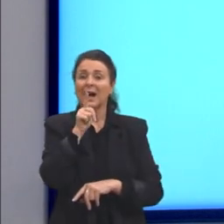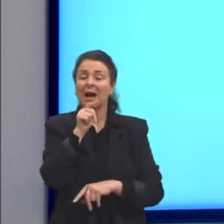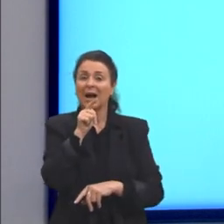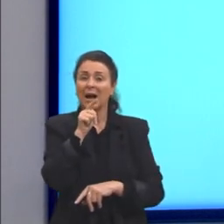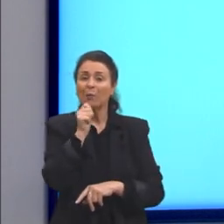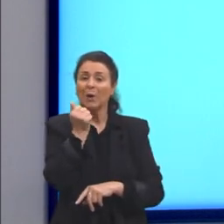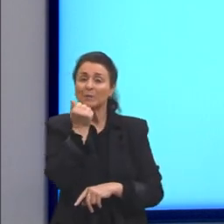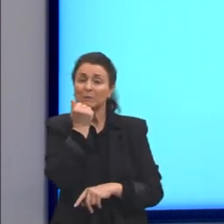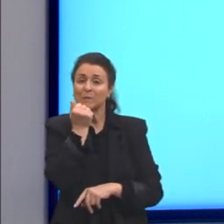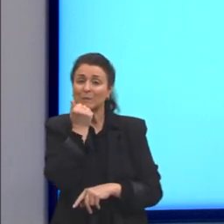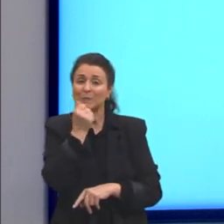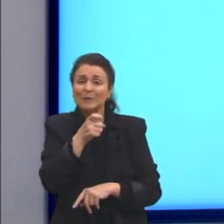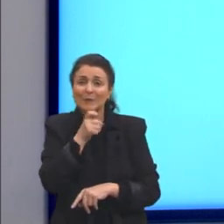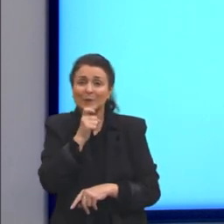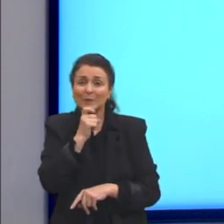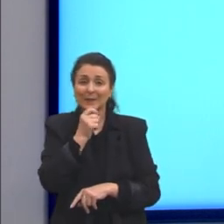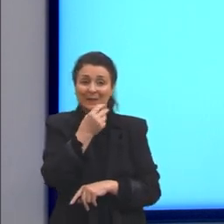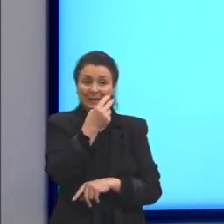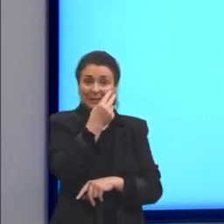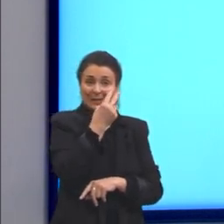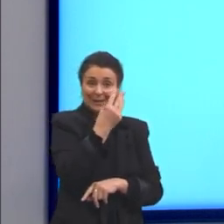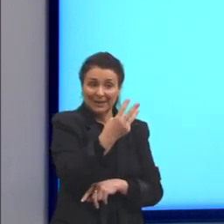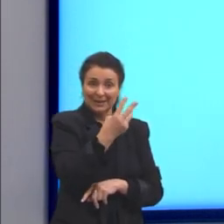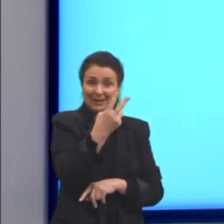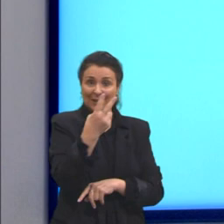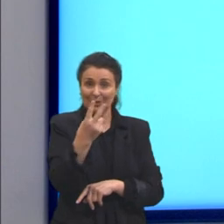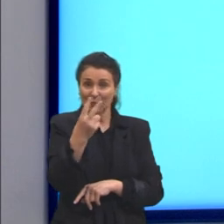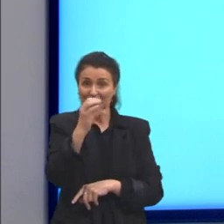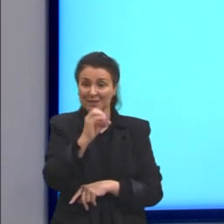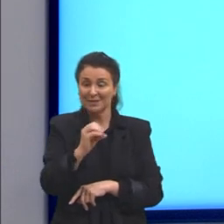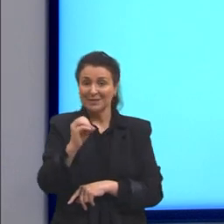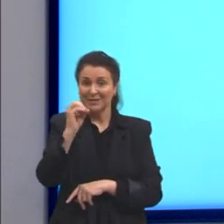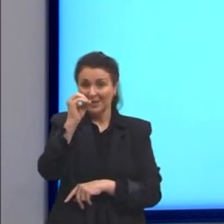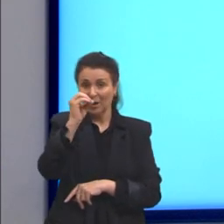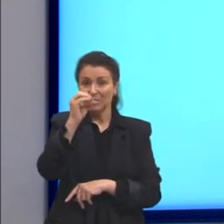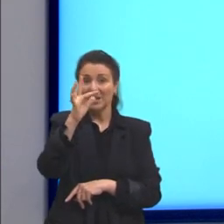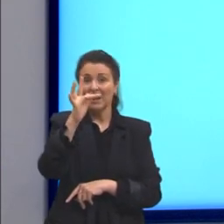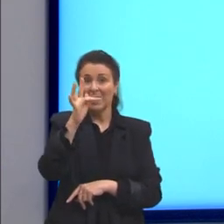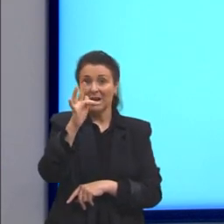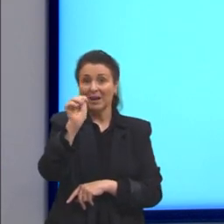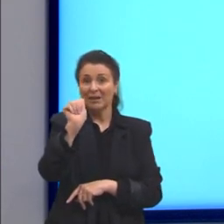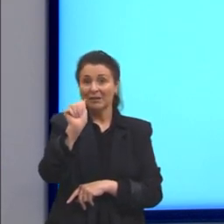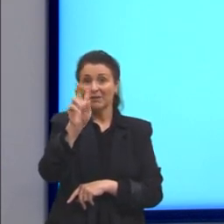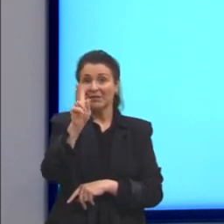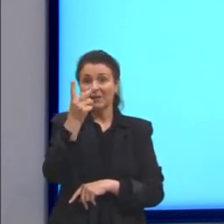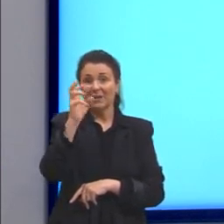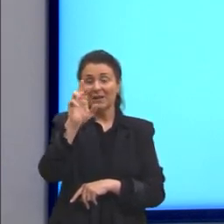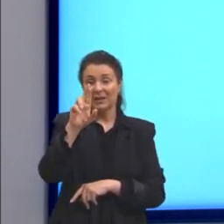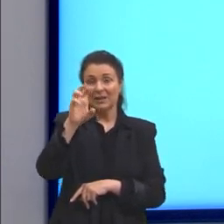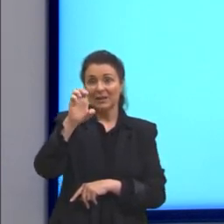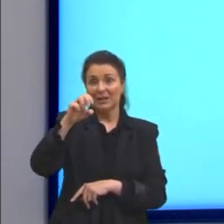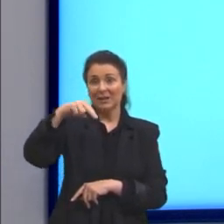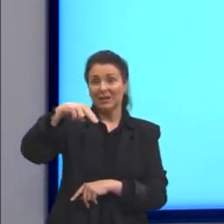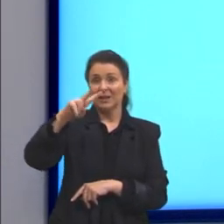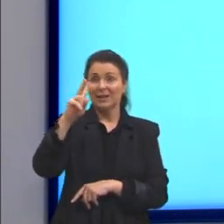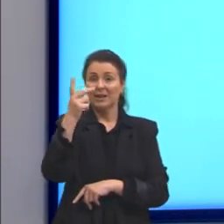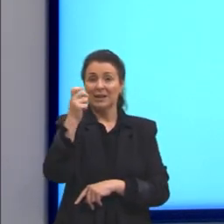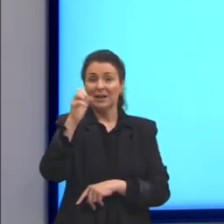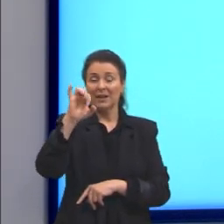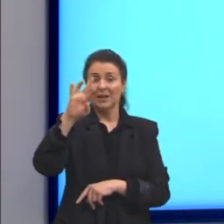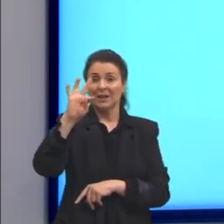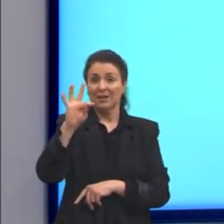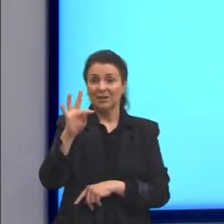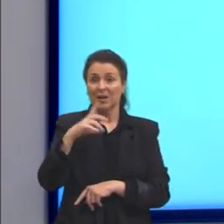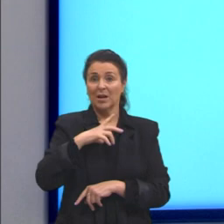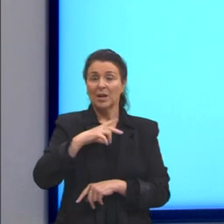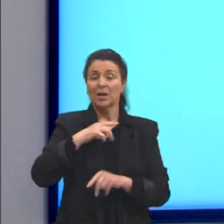32 graus Fahrenheit. A água ferve em 212 graus Fahrenheit. E o